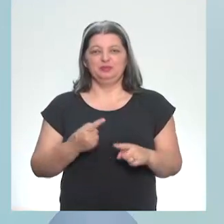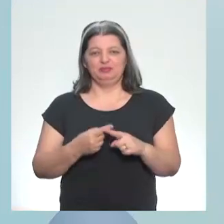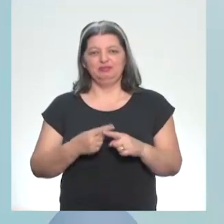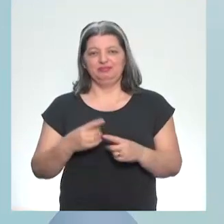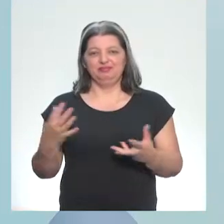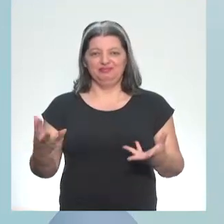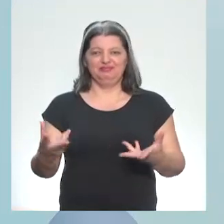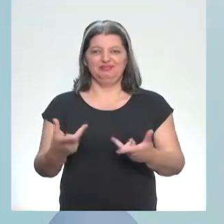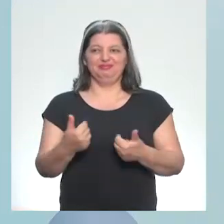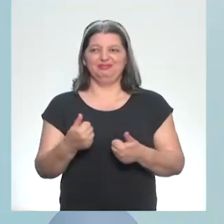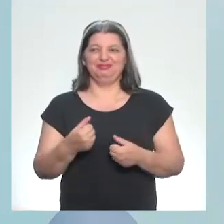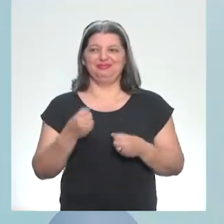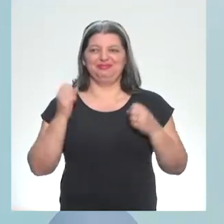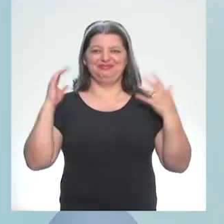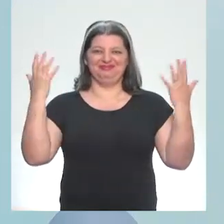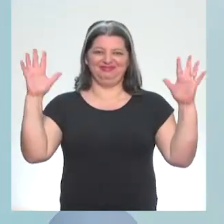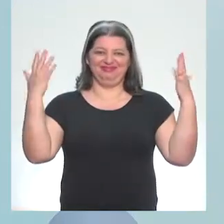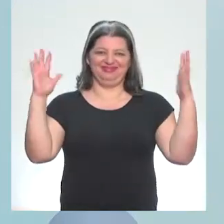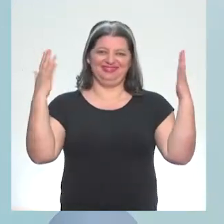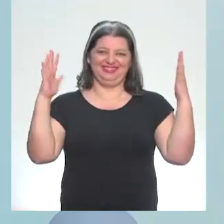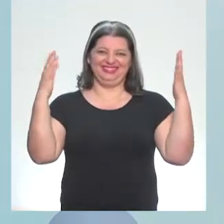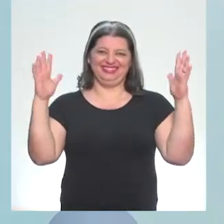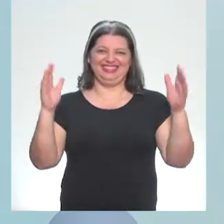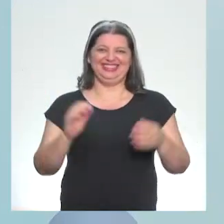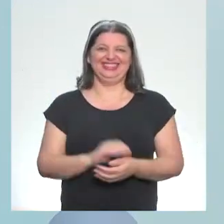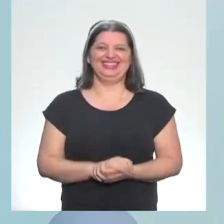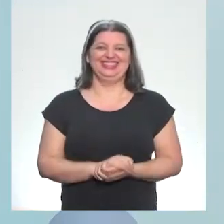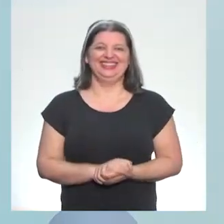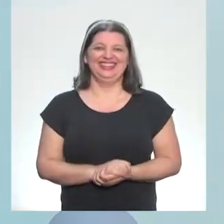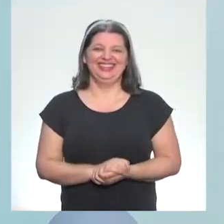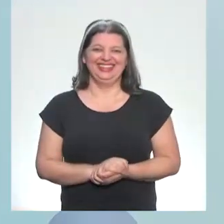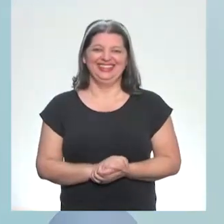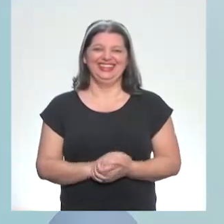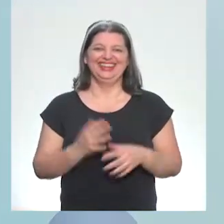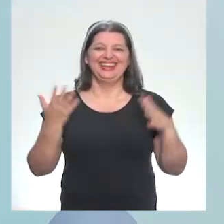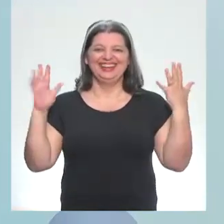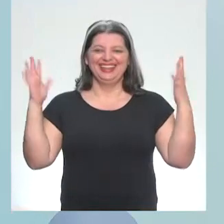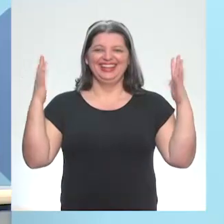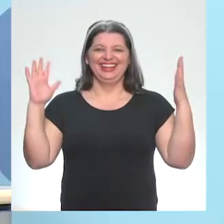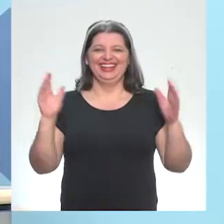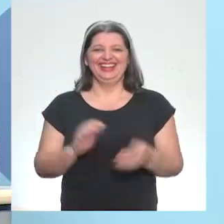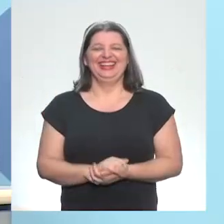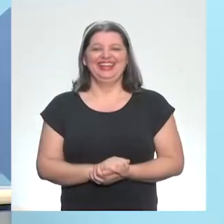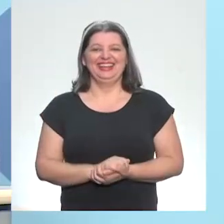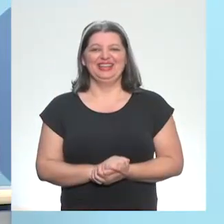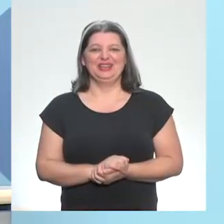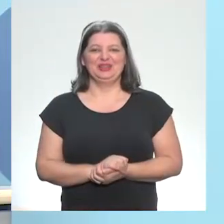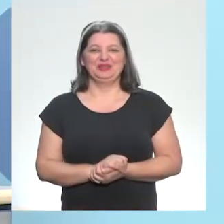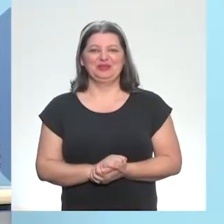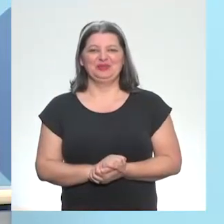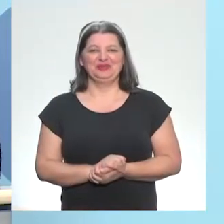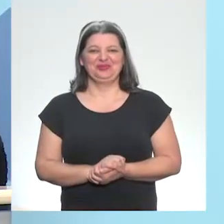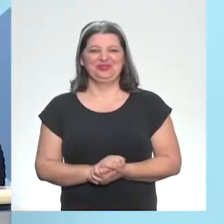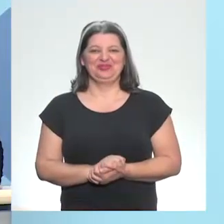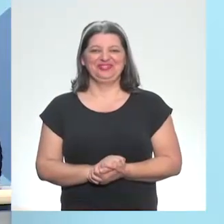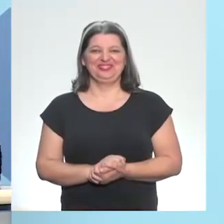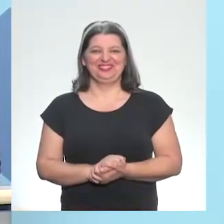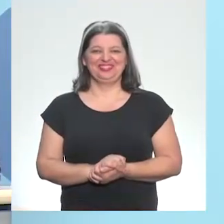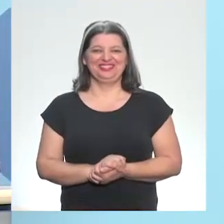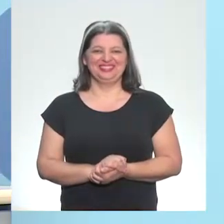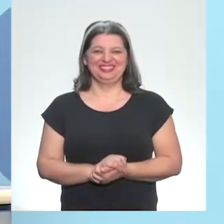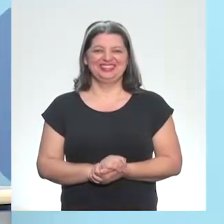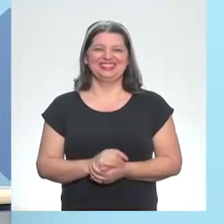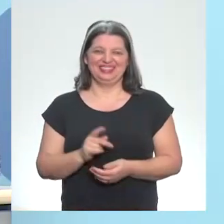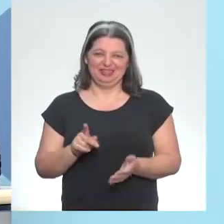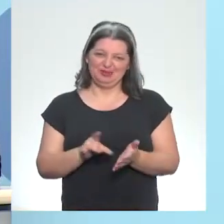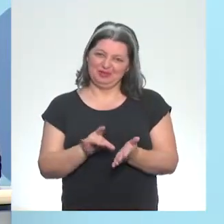maravigold. Botaram aqui, ó. Maravigold. E, professor Rubens, we were on a break. Isso aí é um fato.